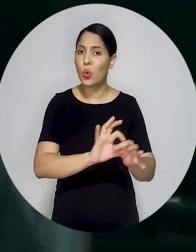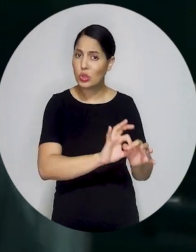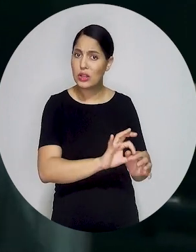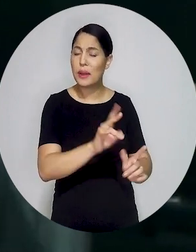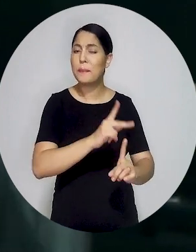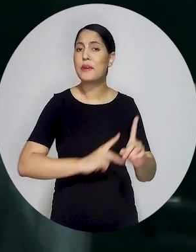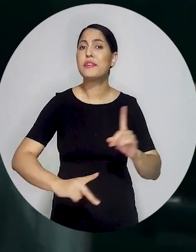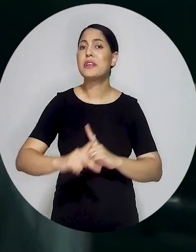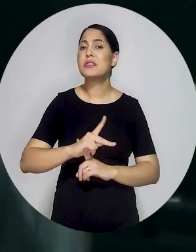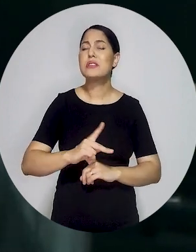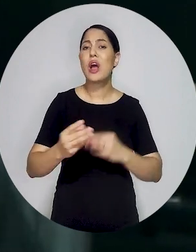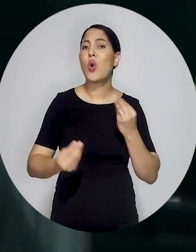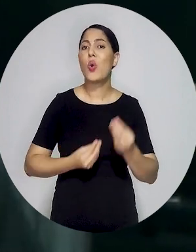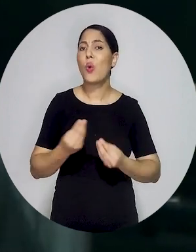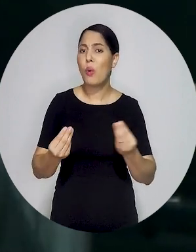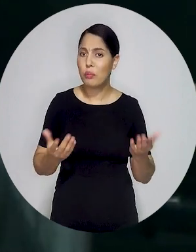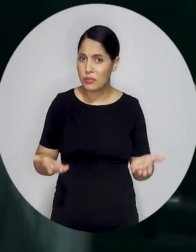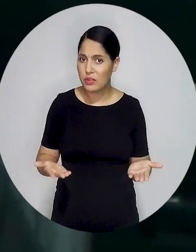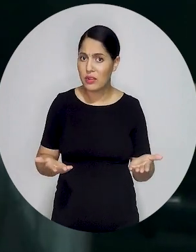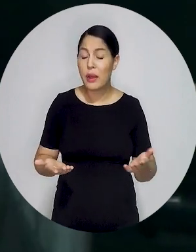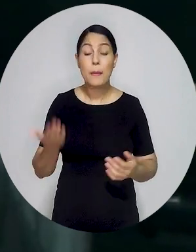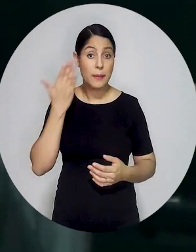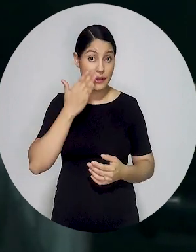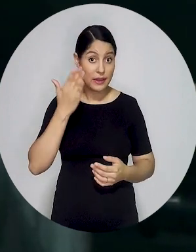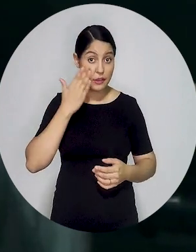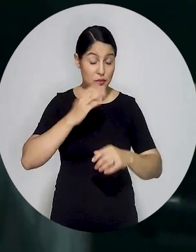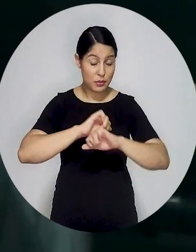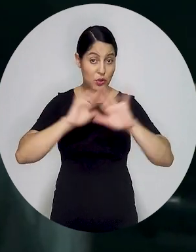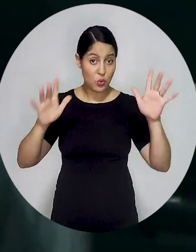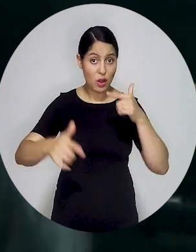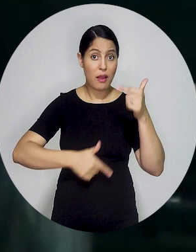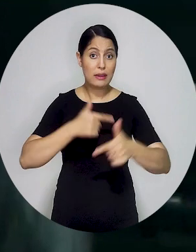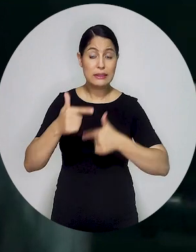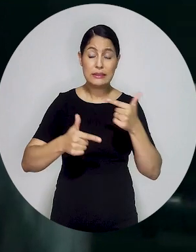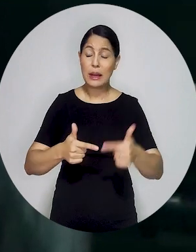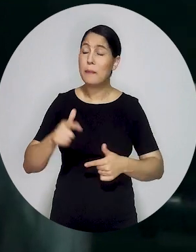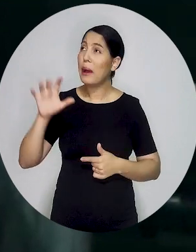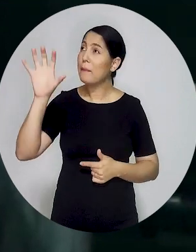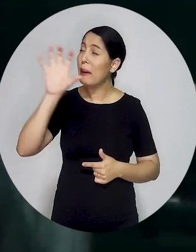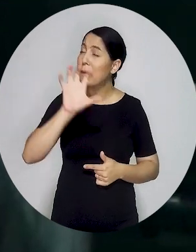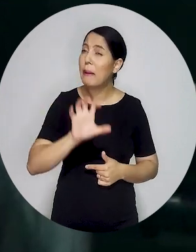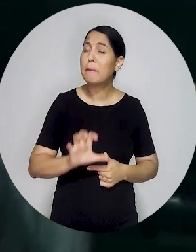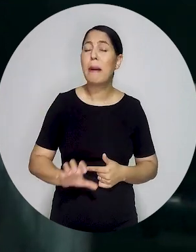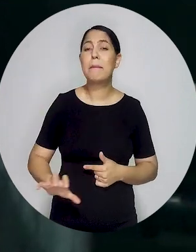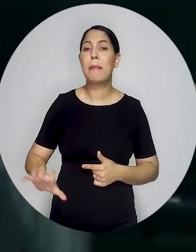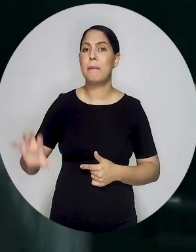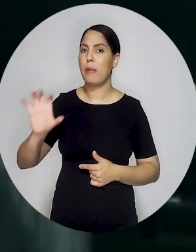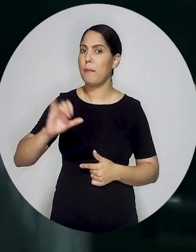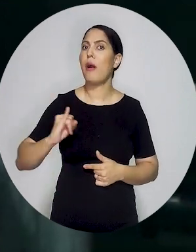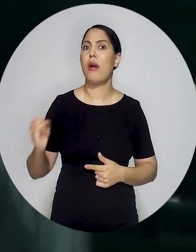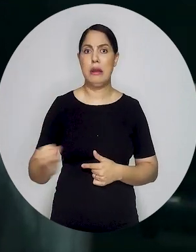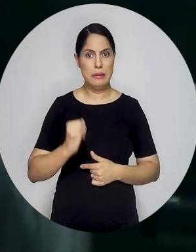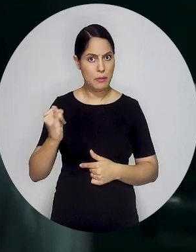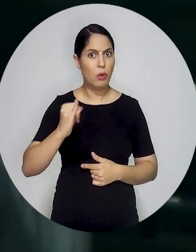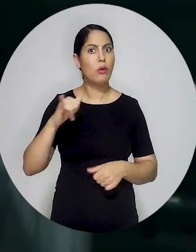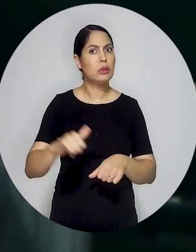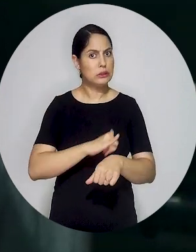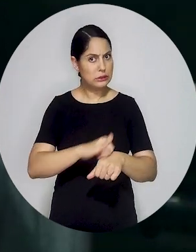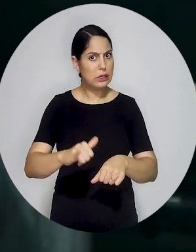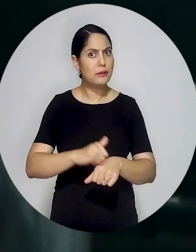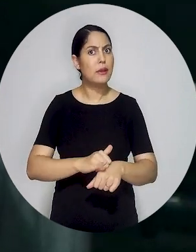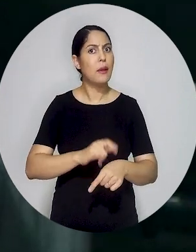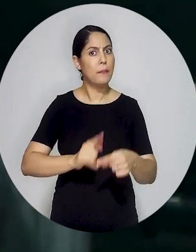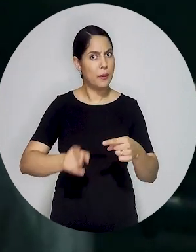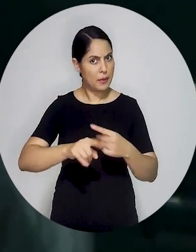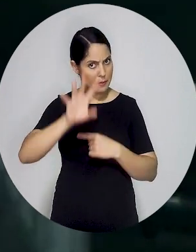que acometem a advocacia previdenciária no território nacional, para que pudéssemos efetivamente trabalhar naqueles pontos que são mais importantes.